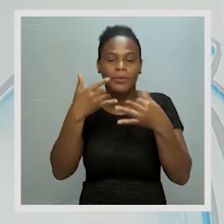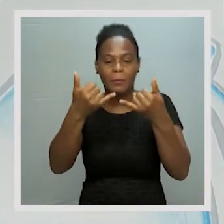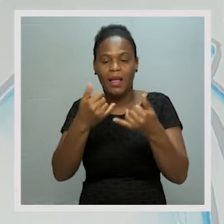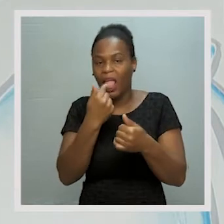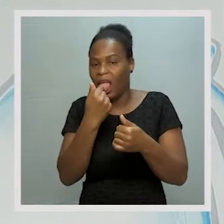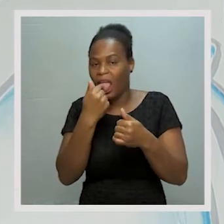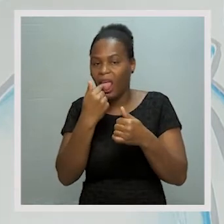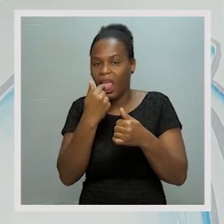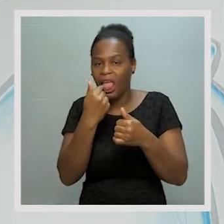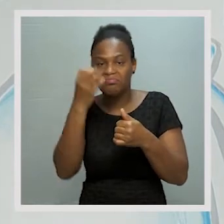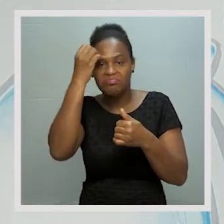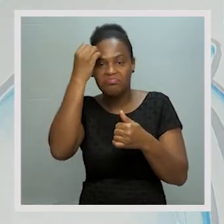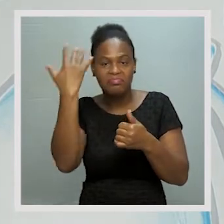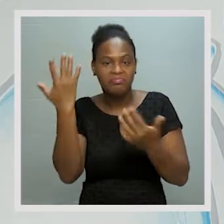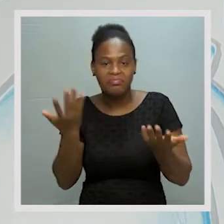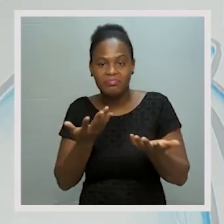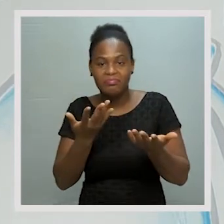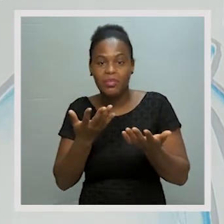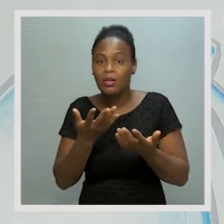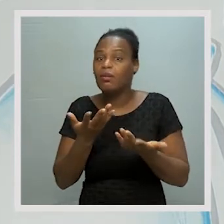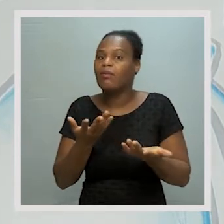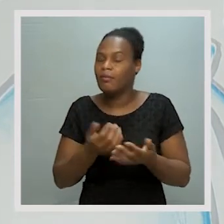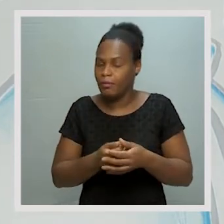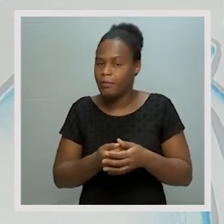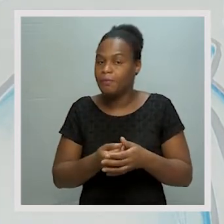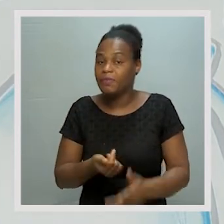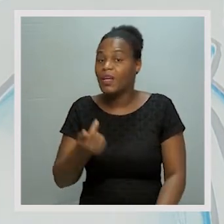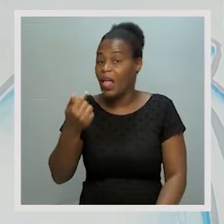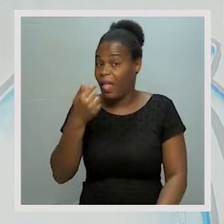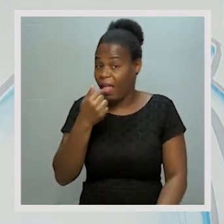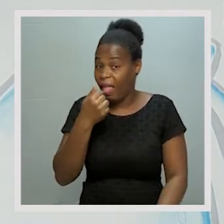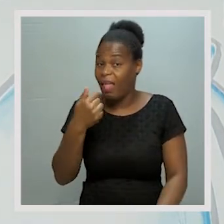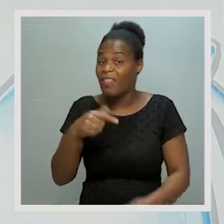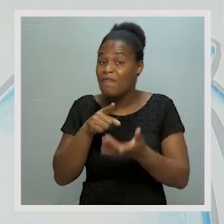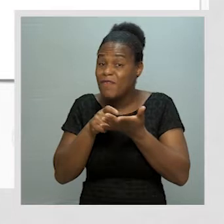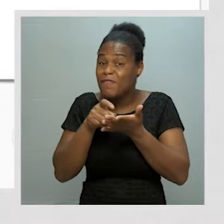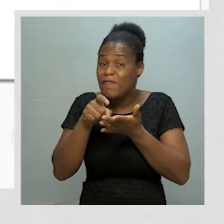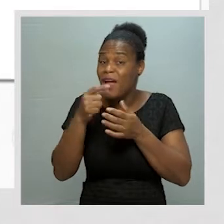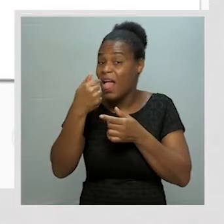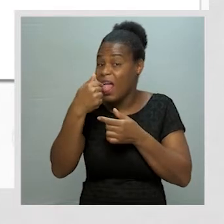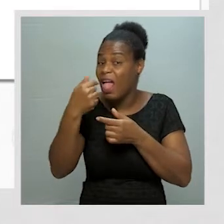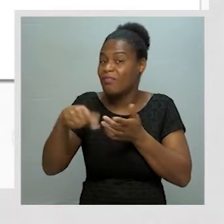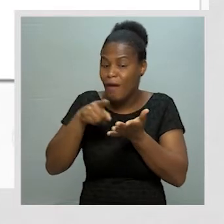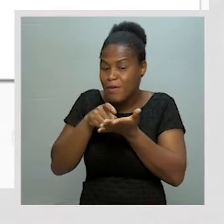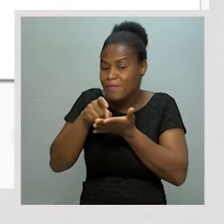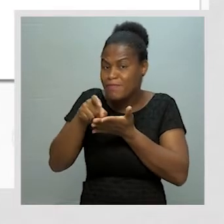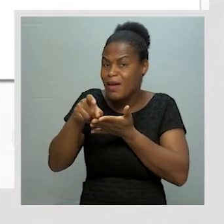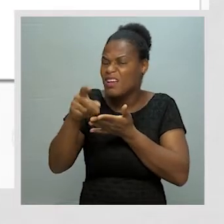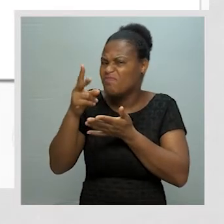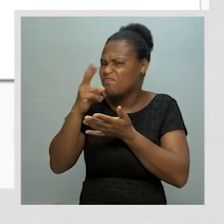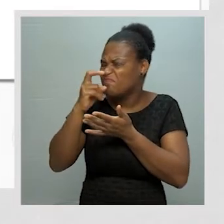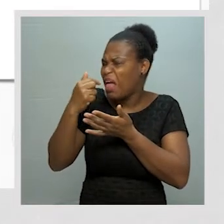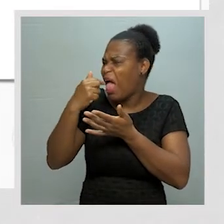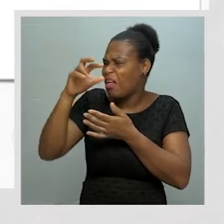nossa língua de fora. E a língua contém o que é? Bactérias, que são aqueles bichinhos